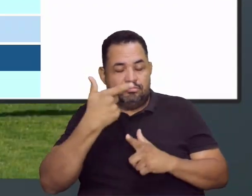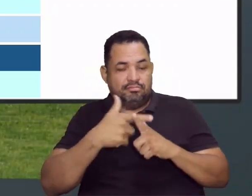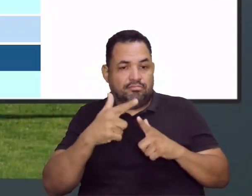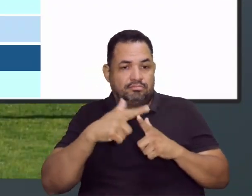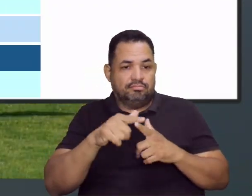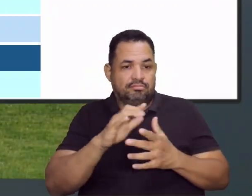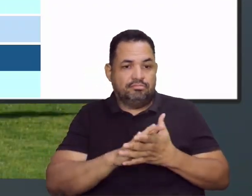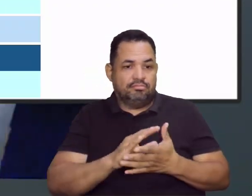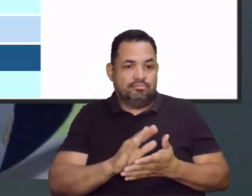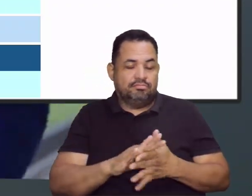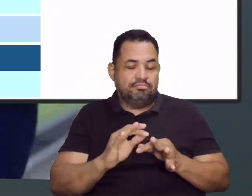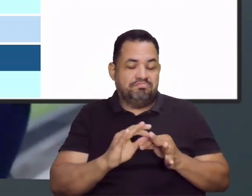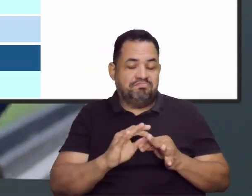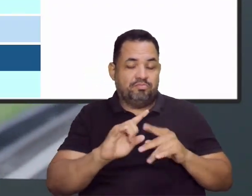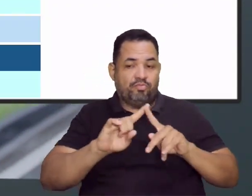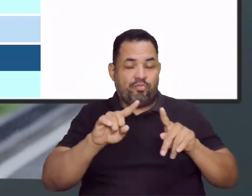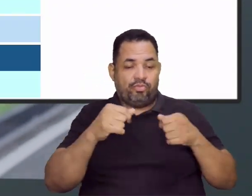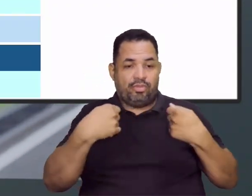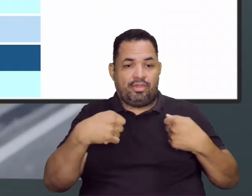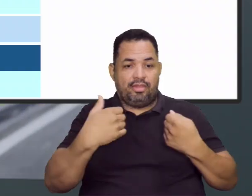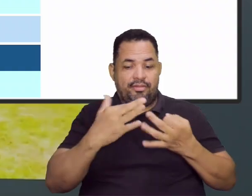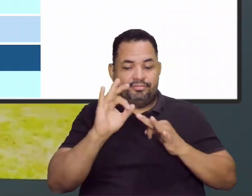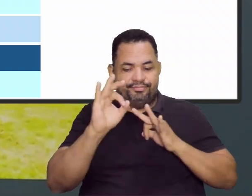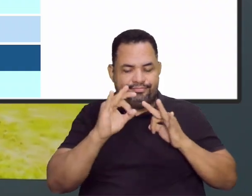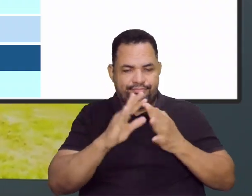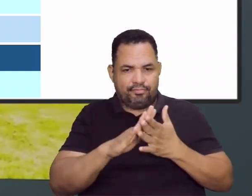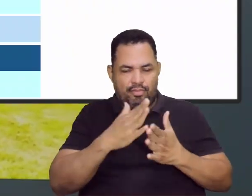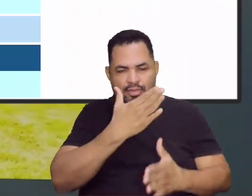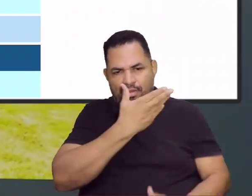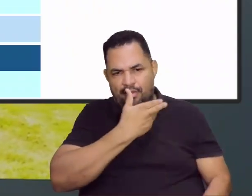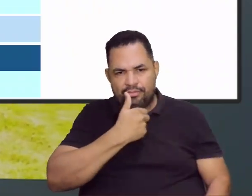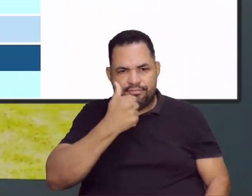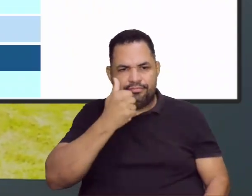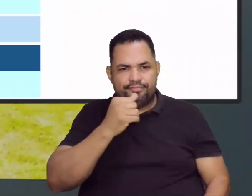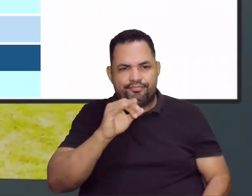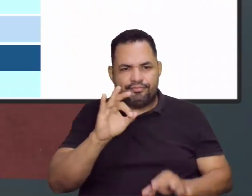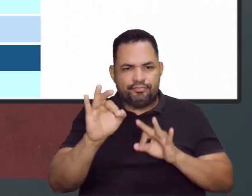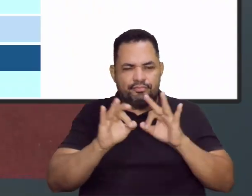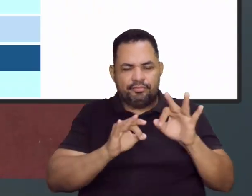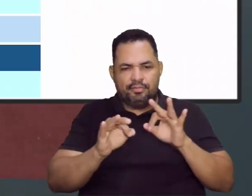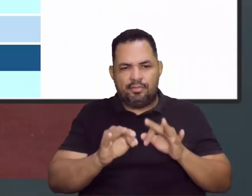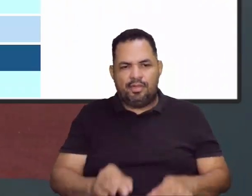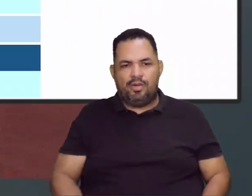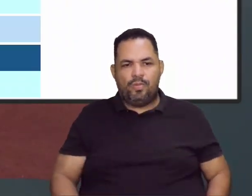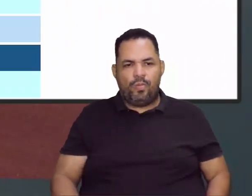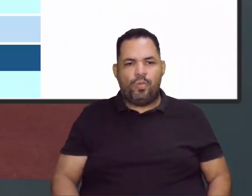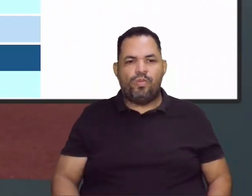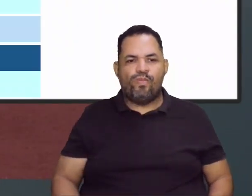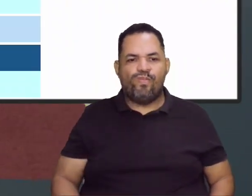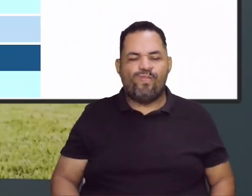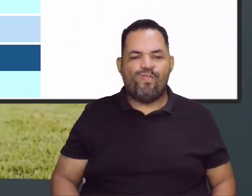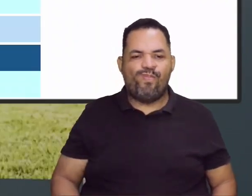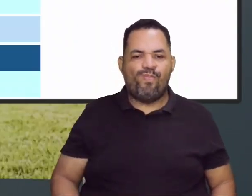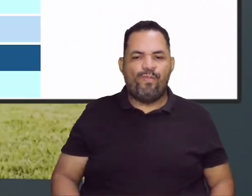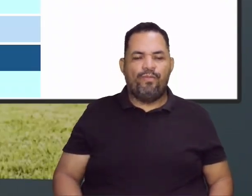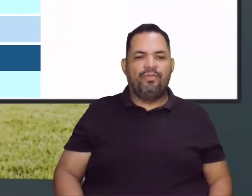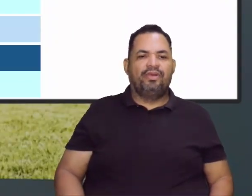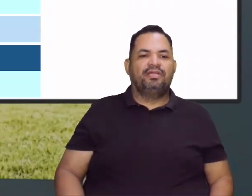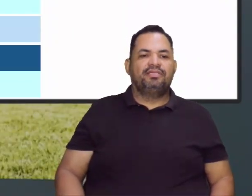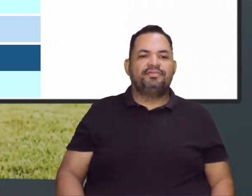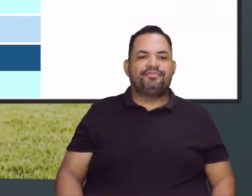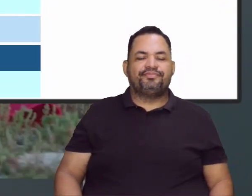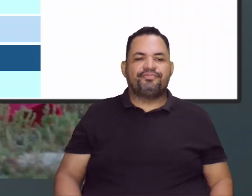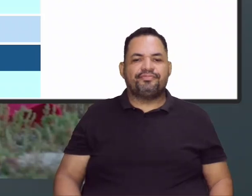autonomia. Claro que tudo isso muito bem direcionado, muito com uma direção do